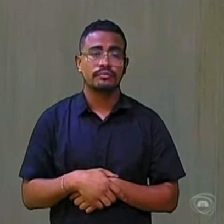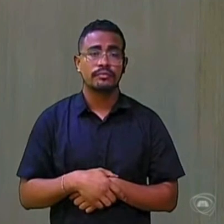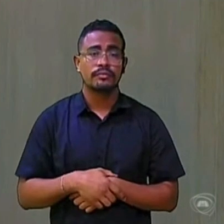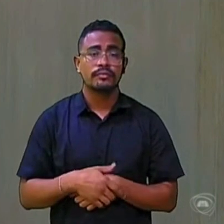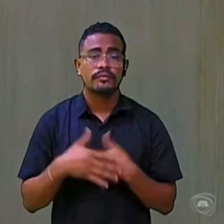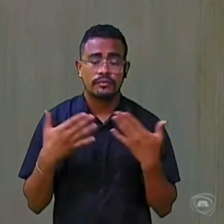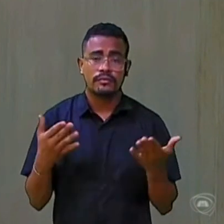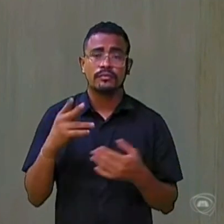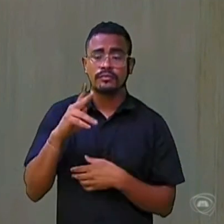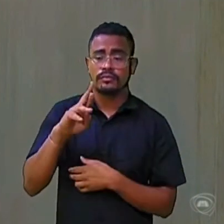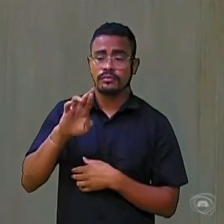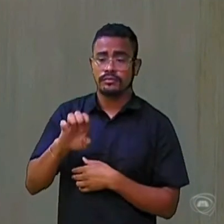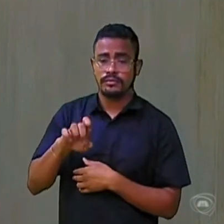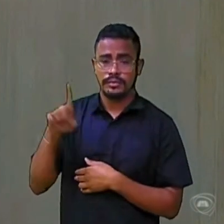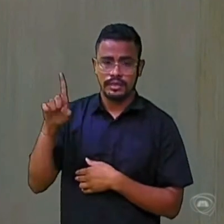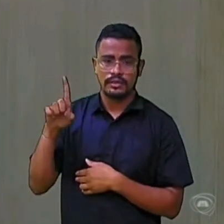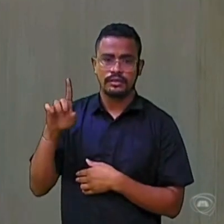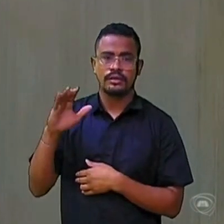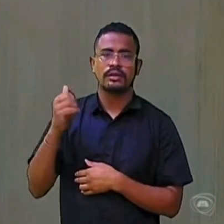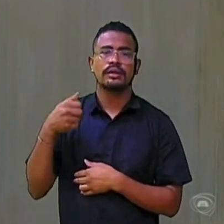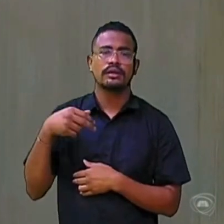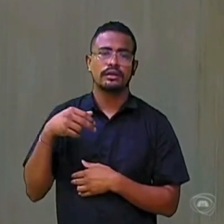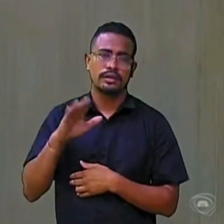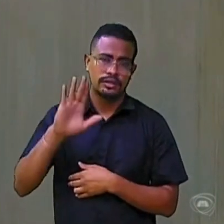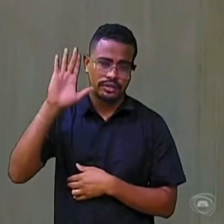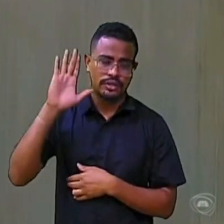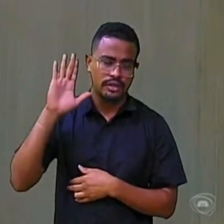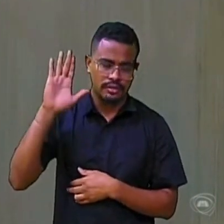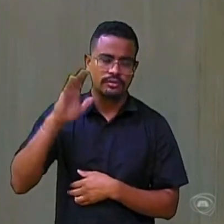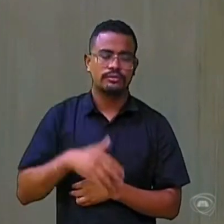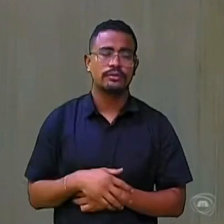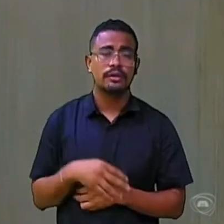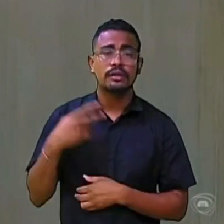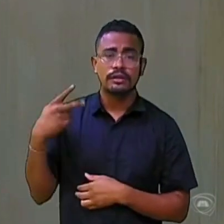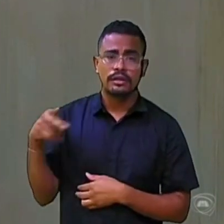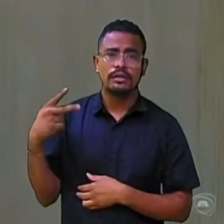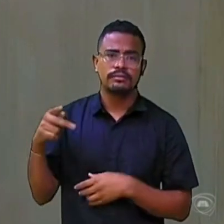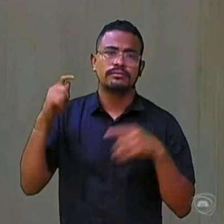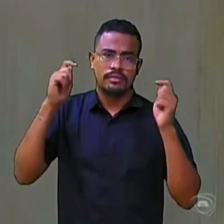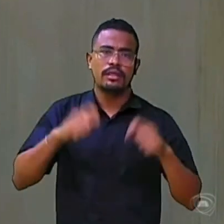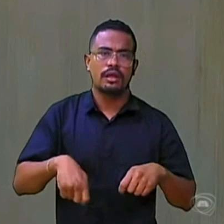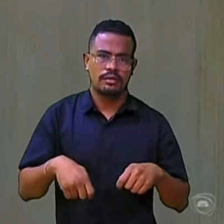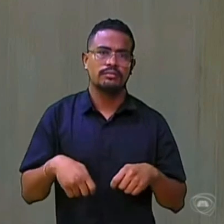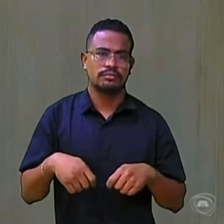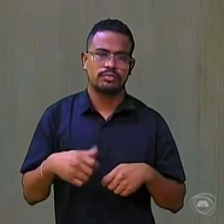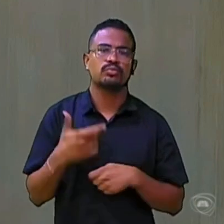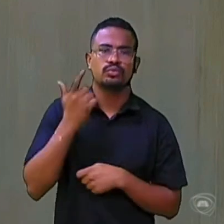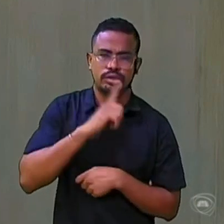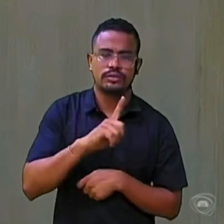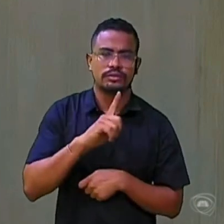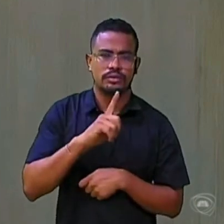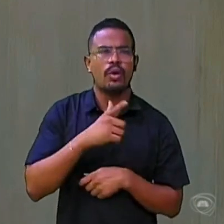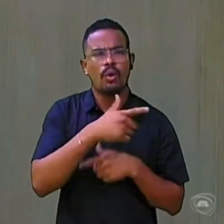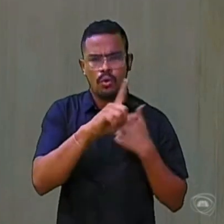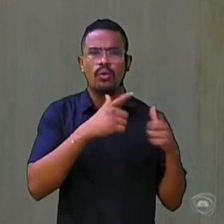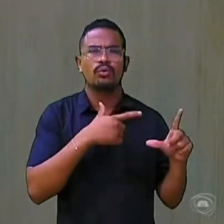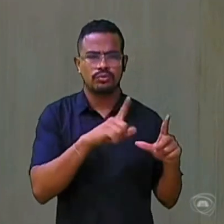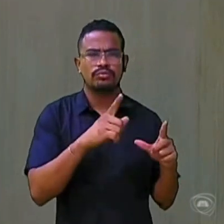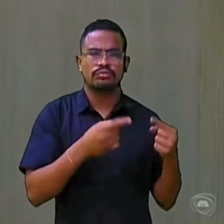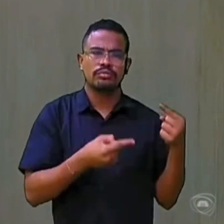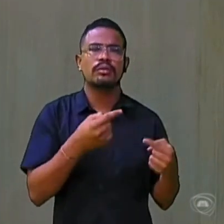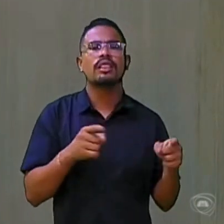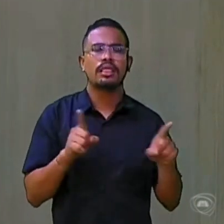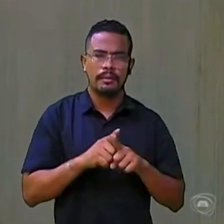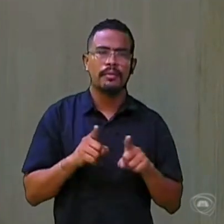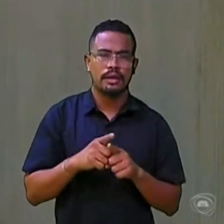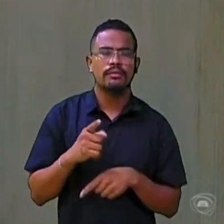-candidato, com todas as condições de ser o candidato, como outros também tem, e outra, V. Exª